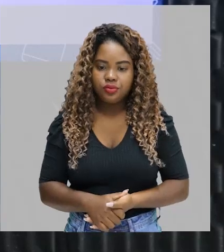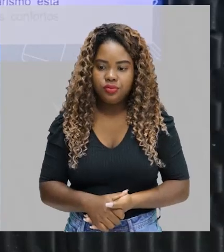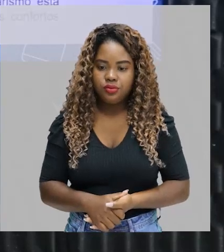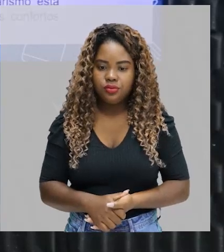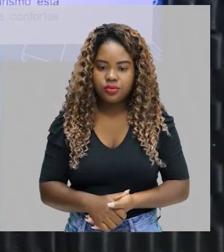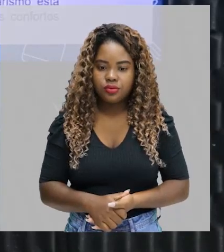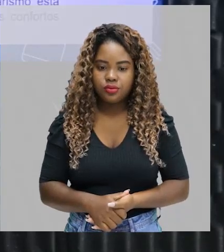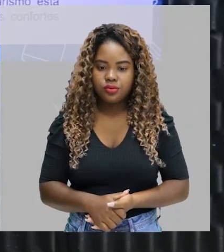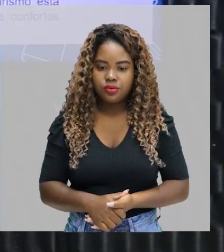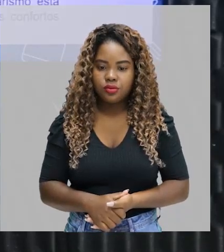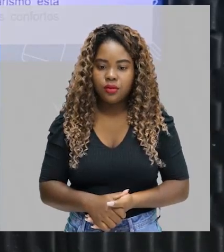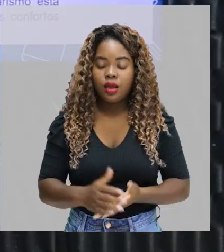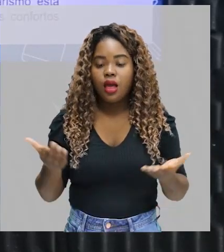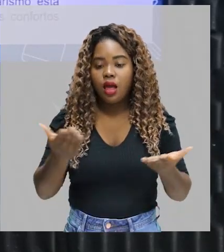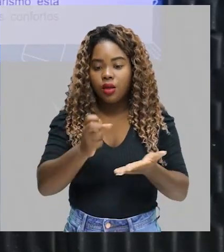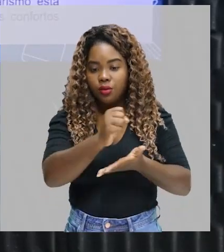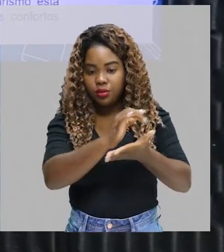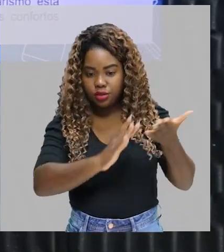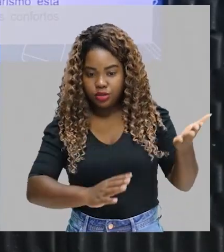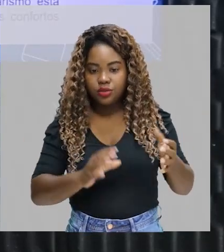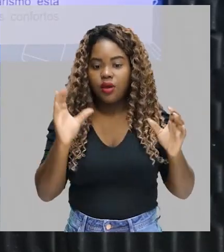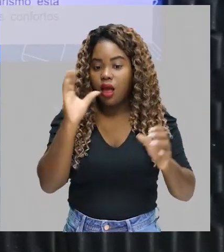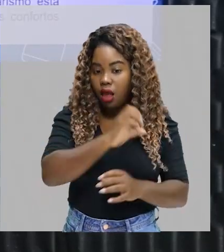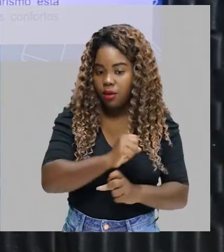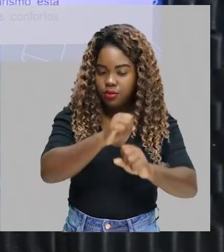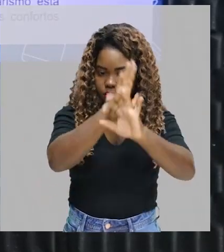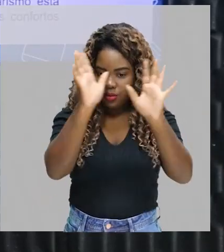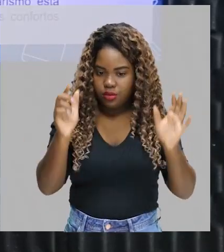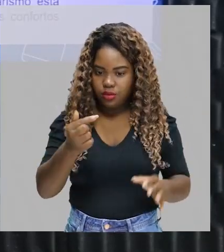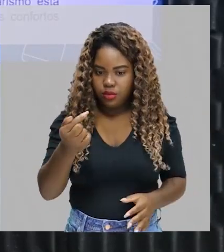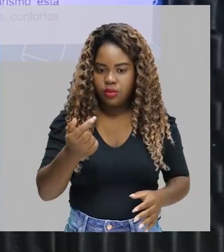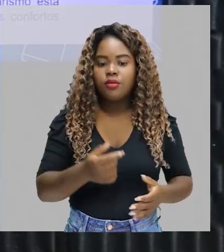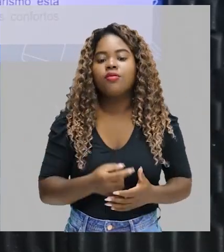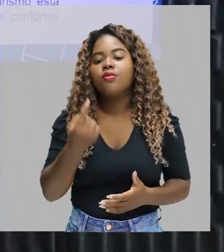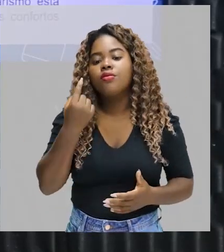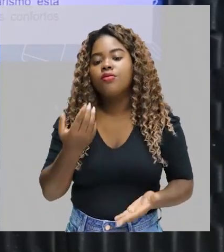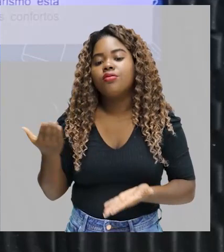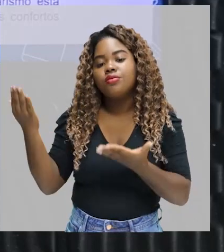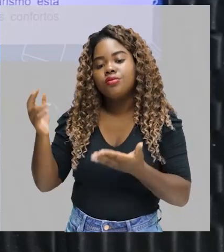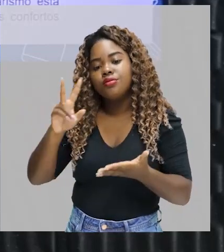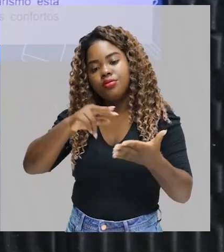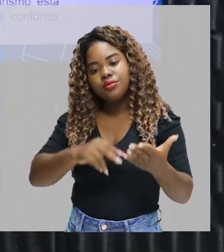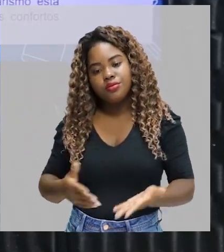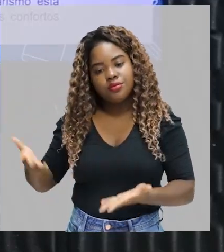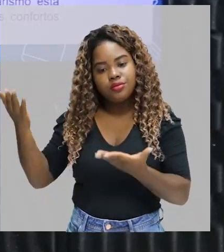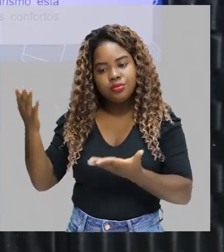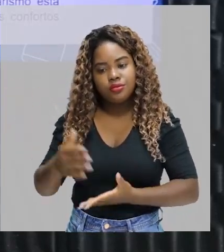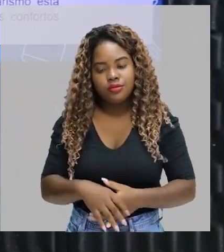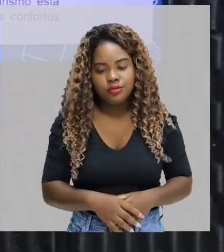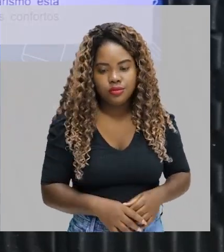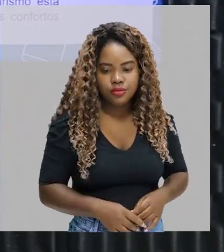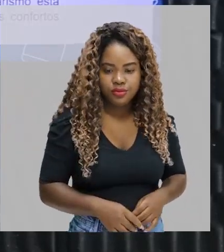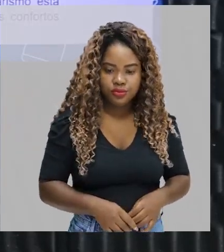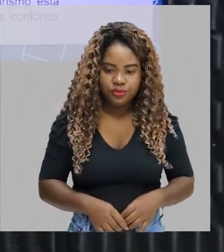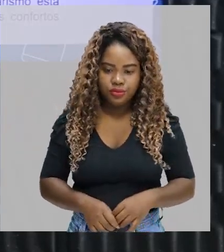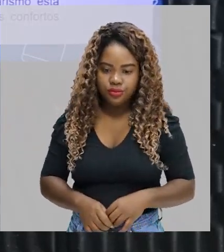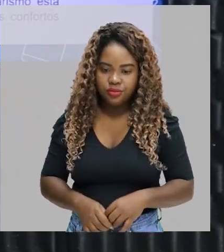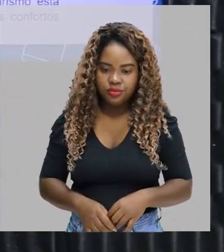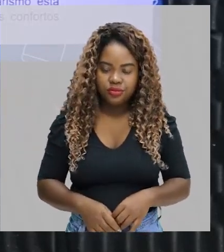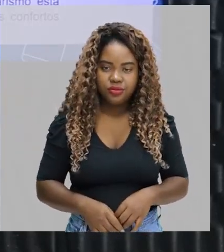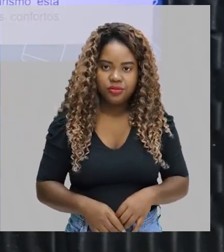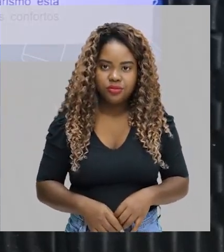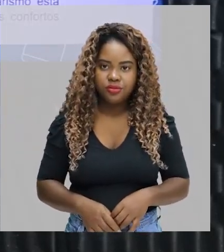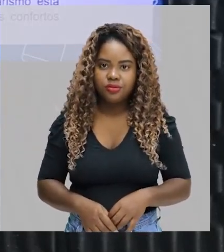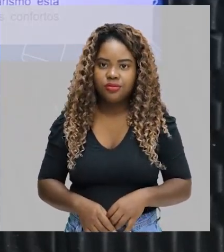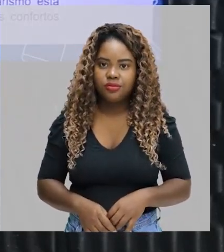físico. Vamos aqui para uma questão rapidinho. O sedentarismo é o mal que vem acometendo grande parte